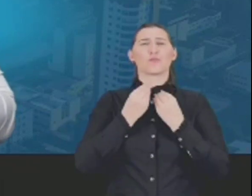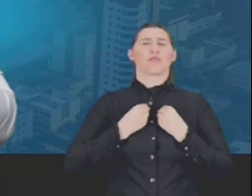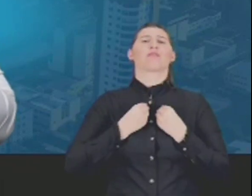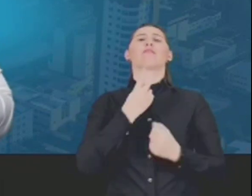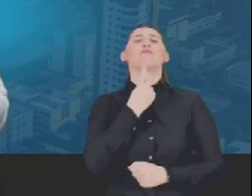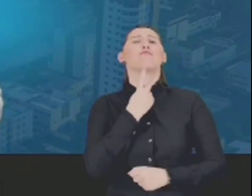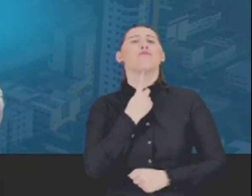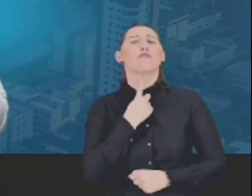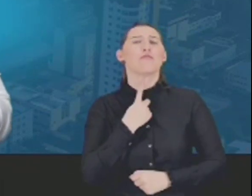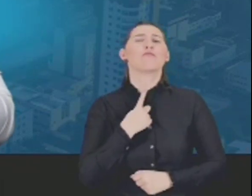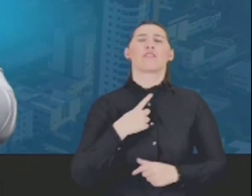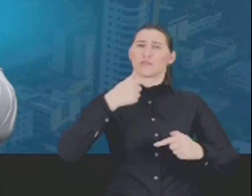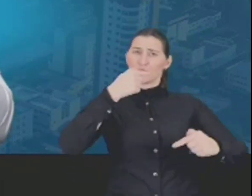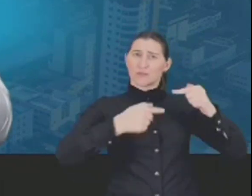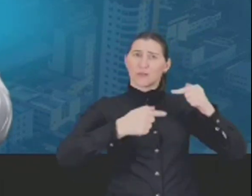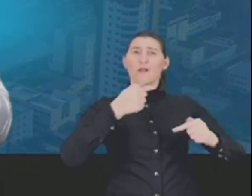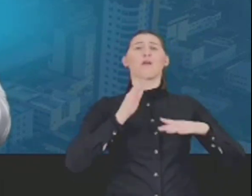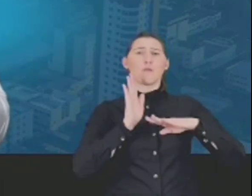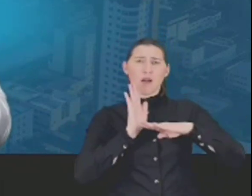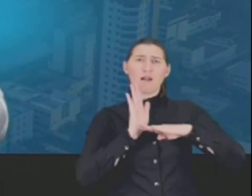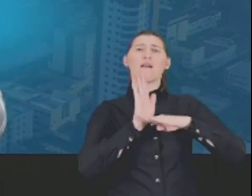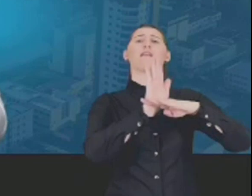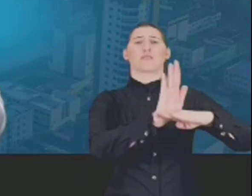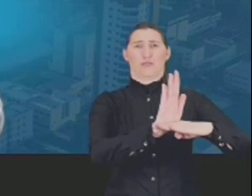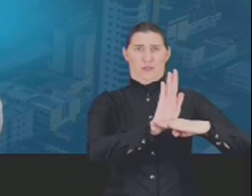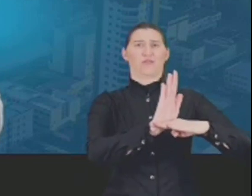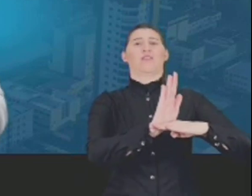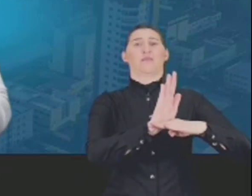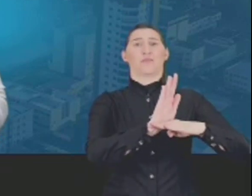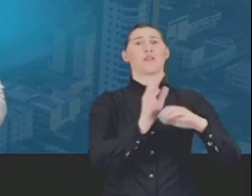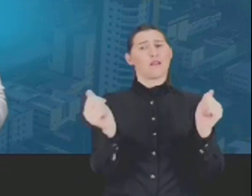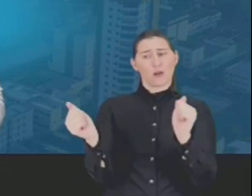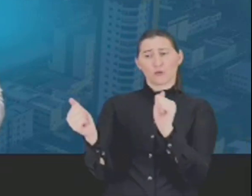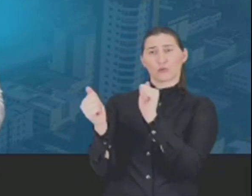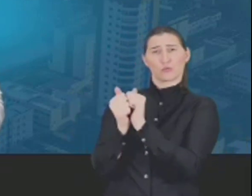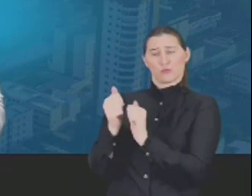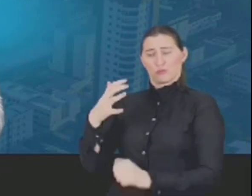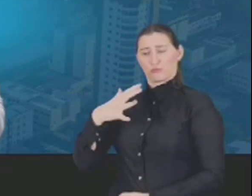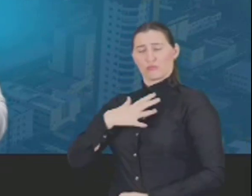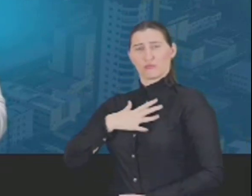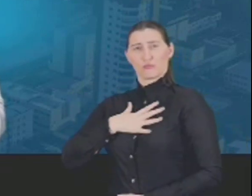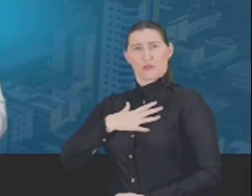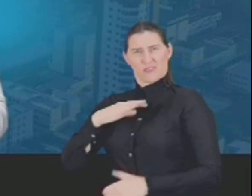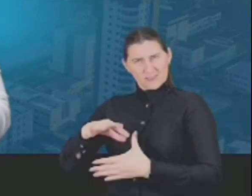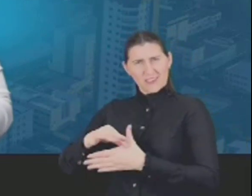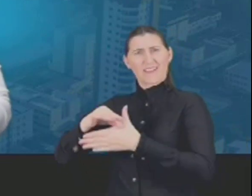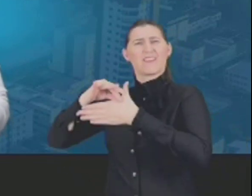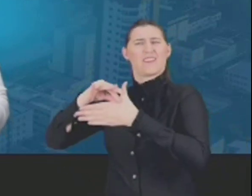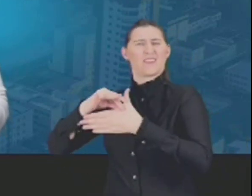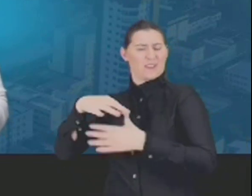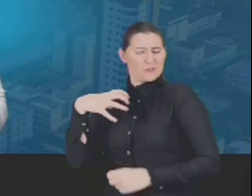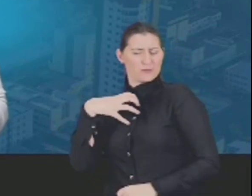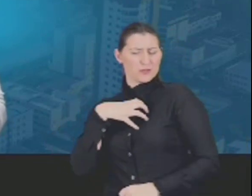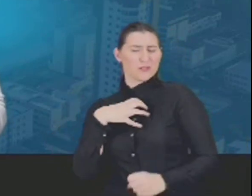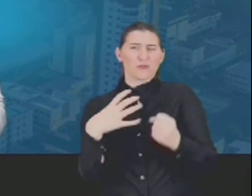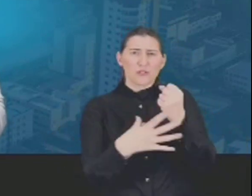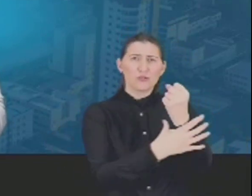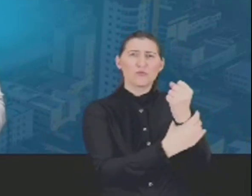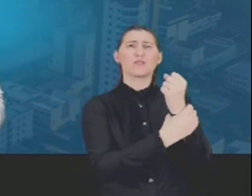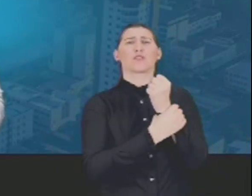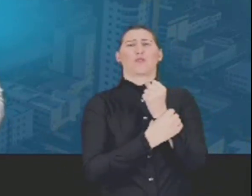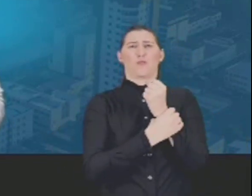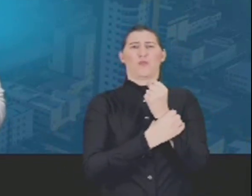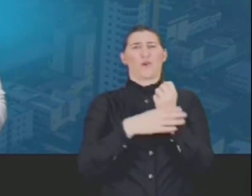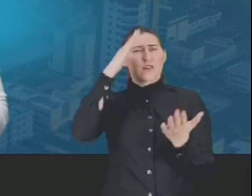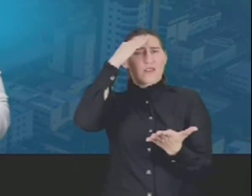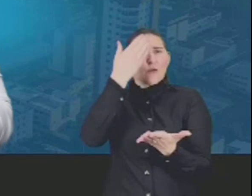me move, é o que me motiva, usando a política como ferramenta. Estar ao lado de um líder como o Bonete me dá tranquilidade